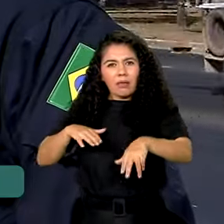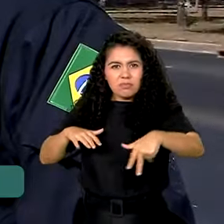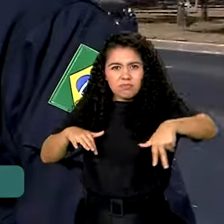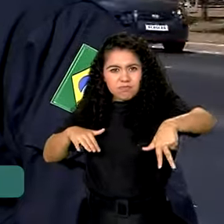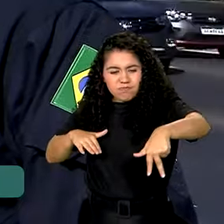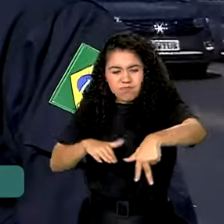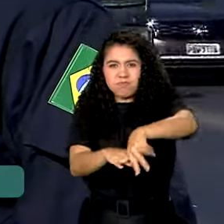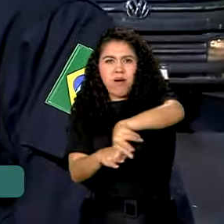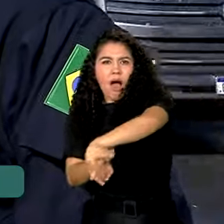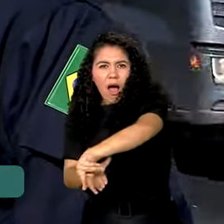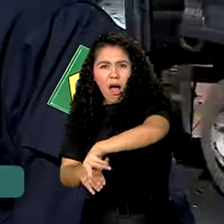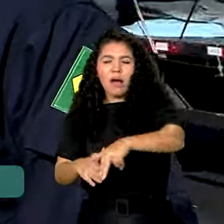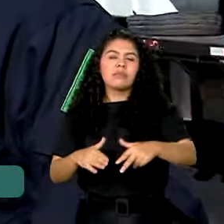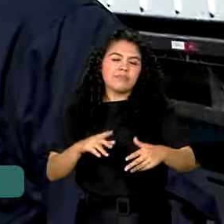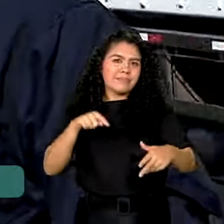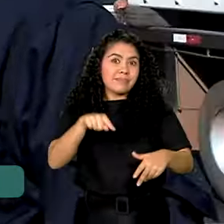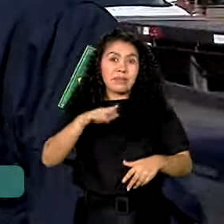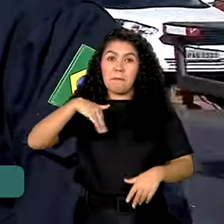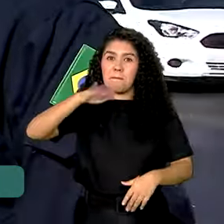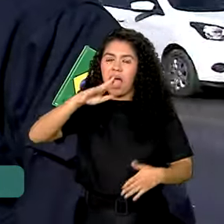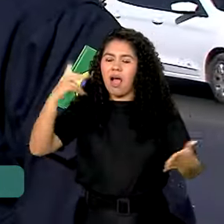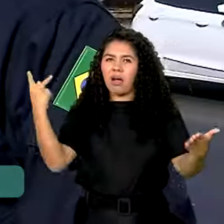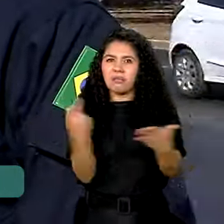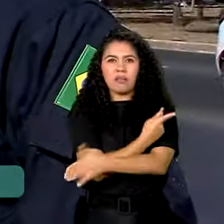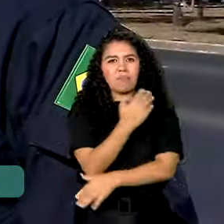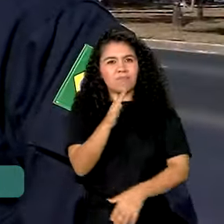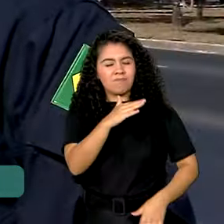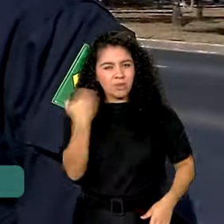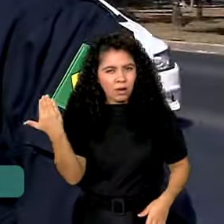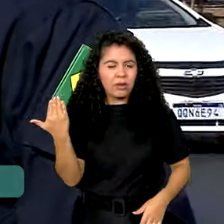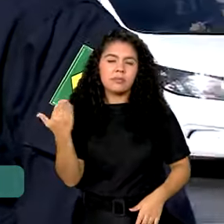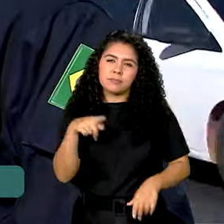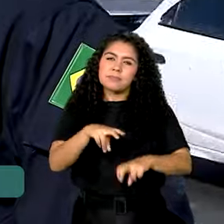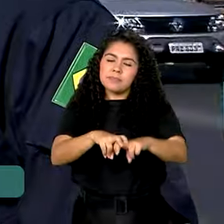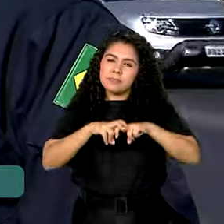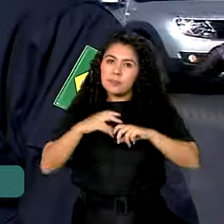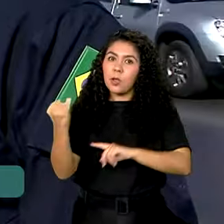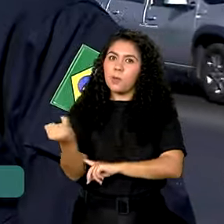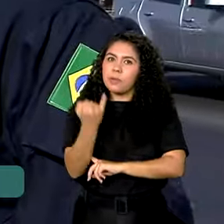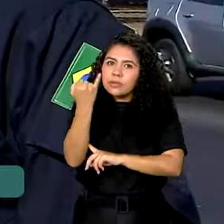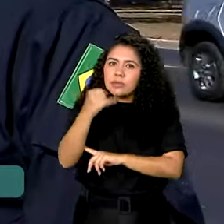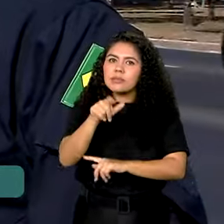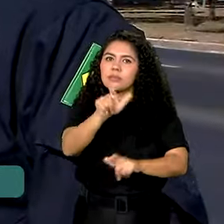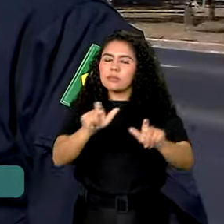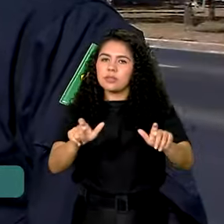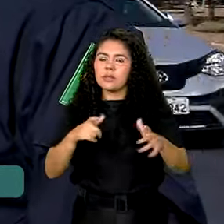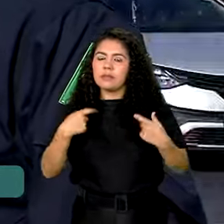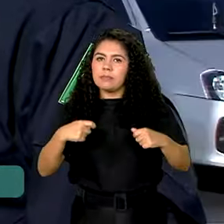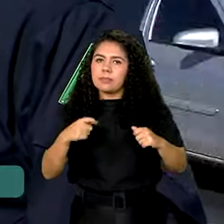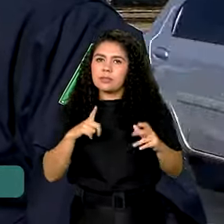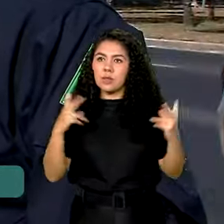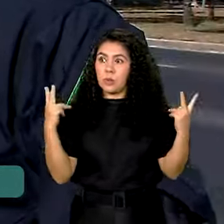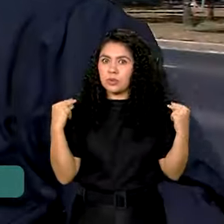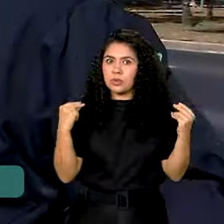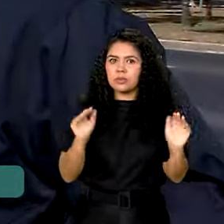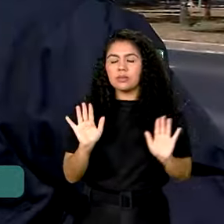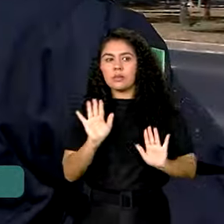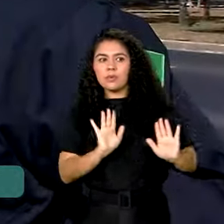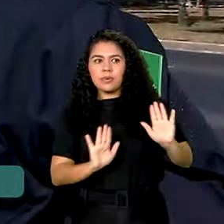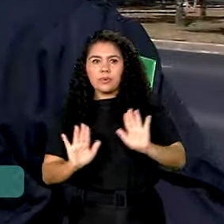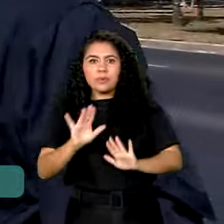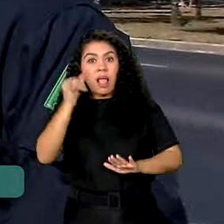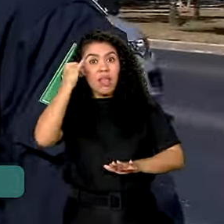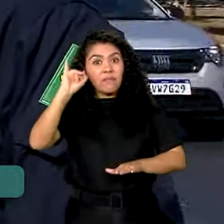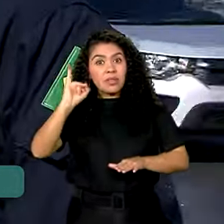o tipo de sinistros que mais matam. Então, é muito importante que a pessoa se contenha, não faça ultrapassagem no local proibido e